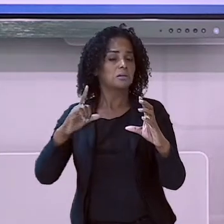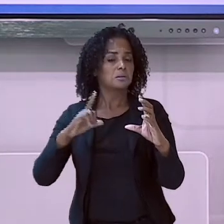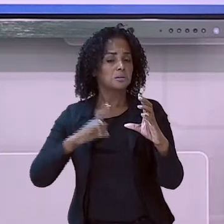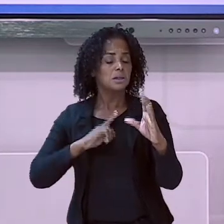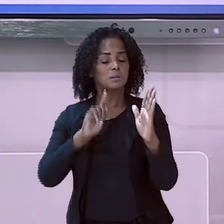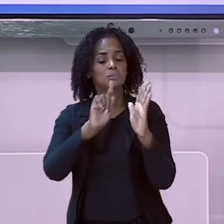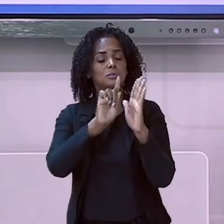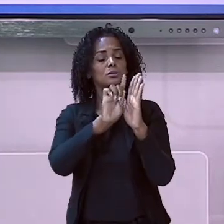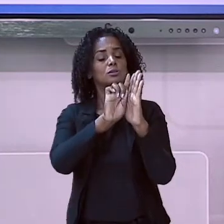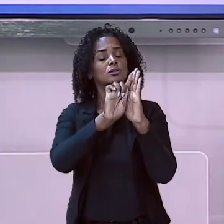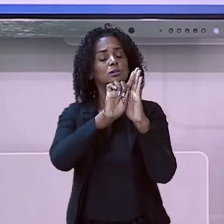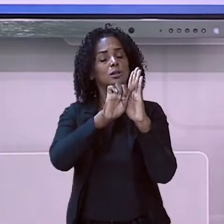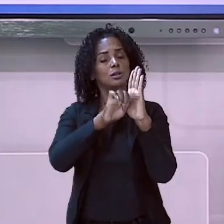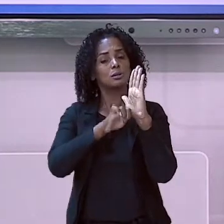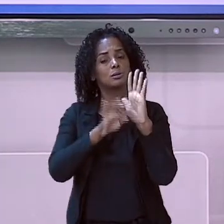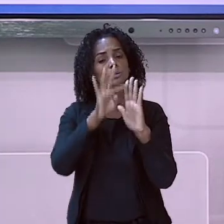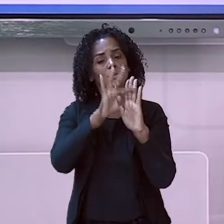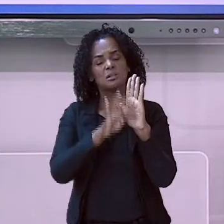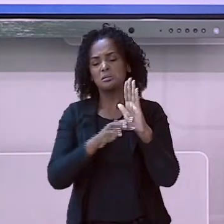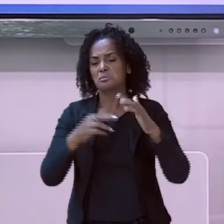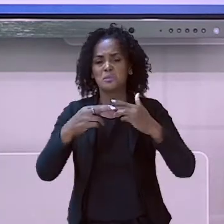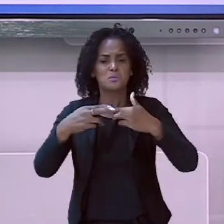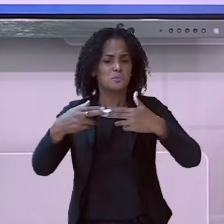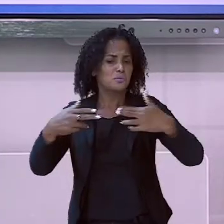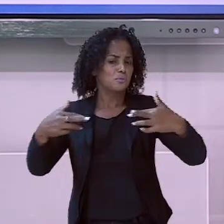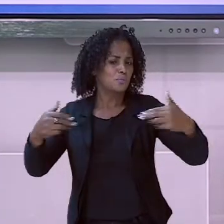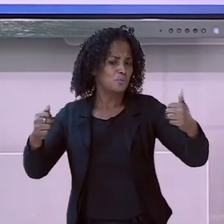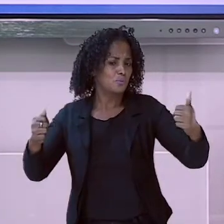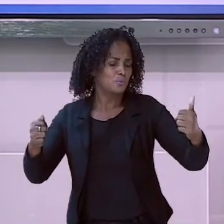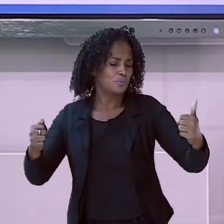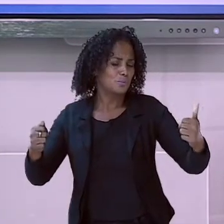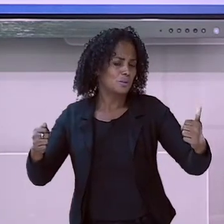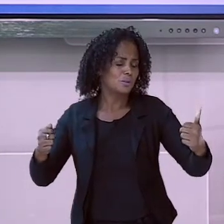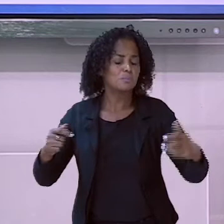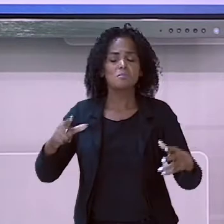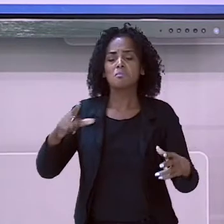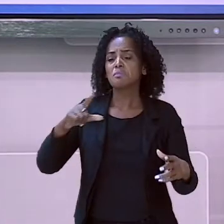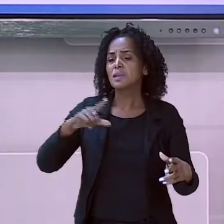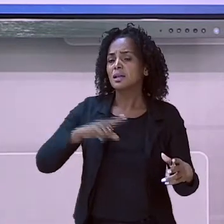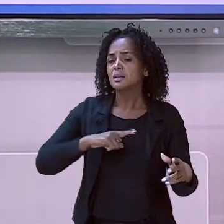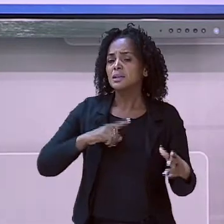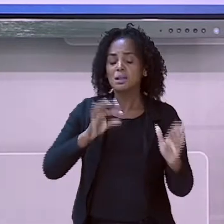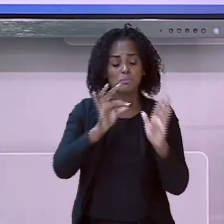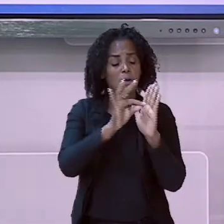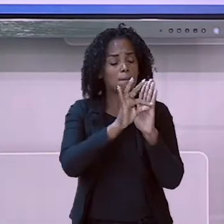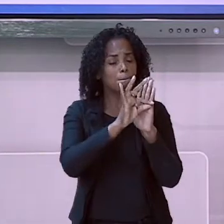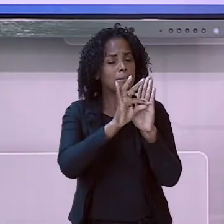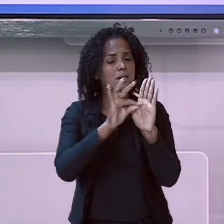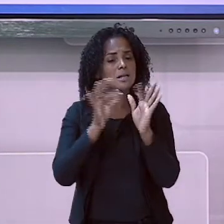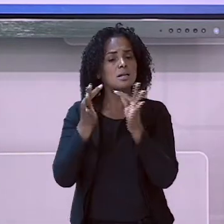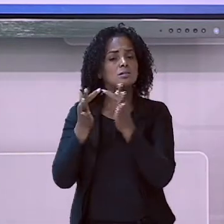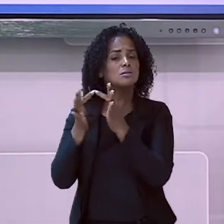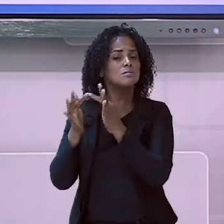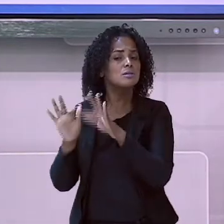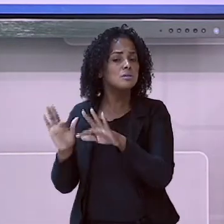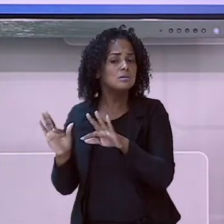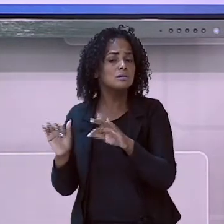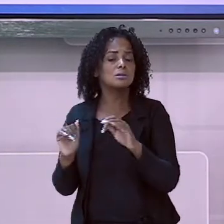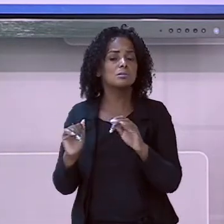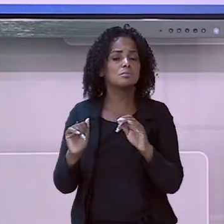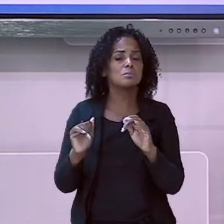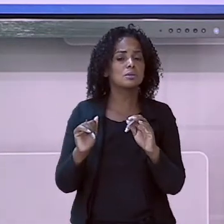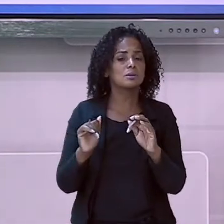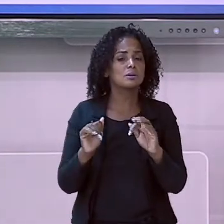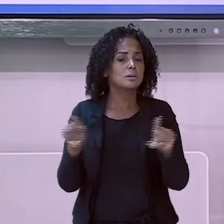Eu te falei da receita, nós temos um bilhete. Quando a sua mãe tem que sair, ela